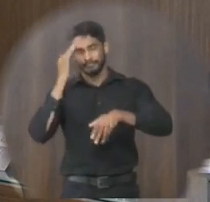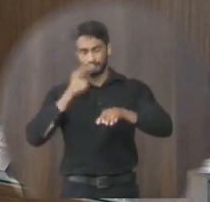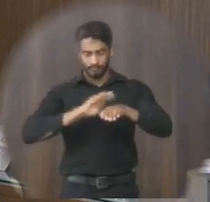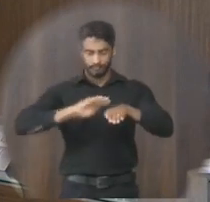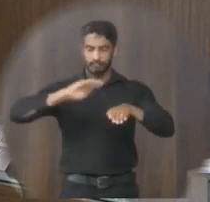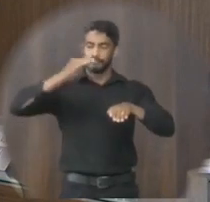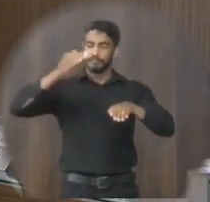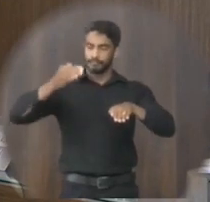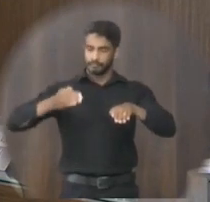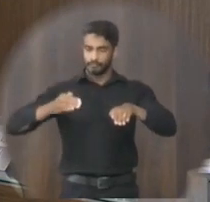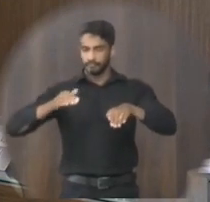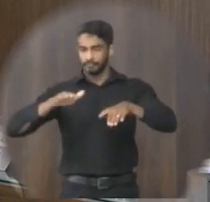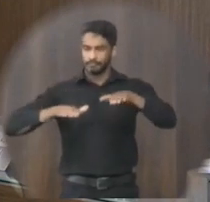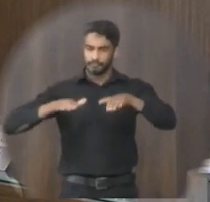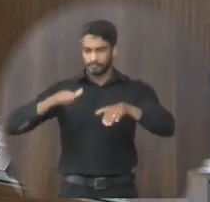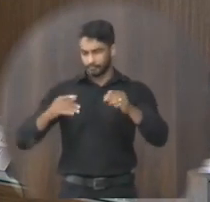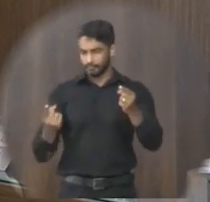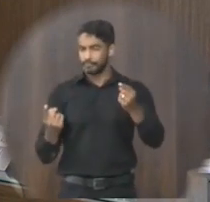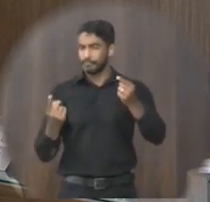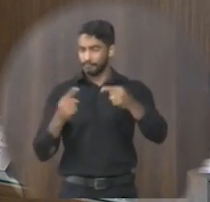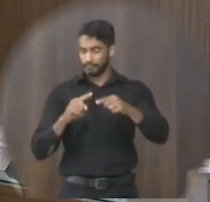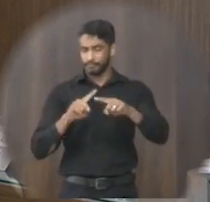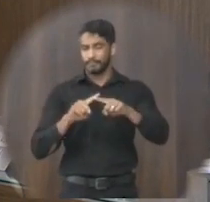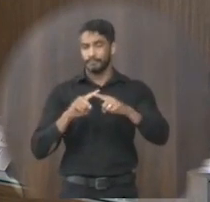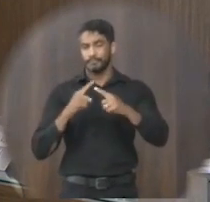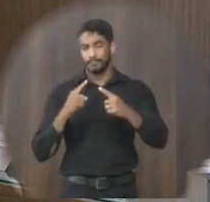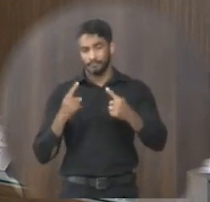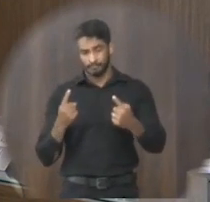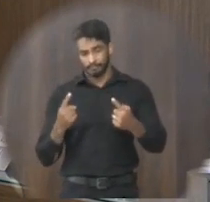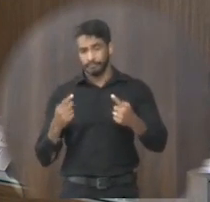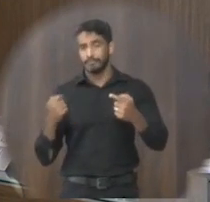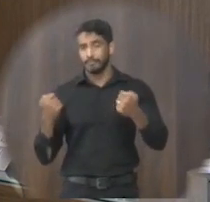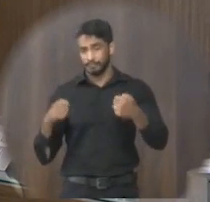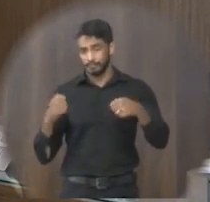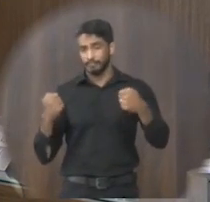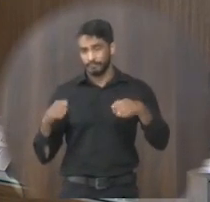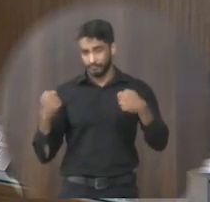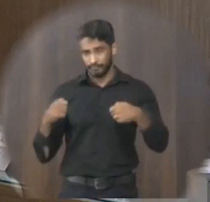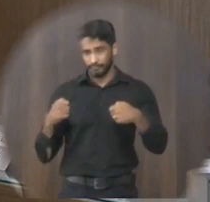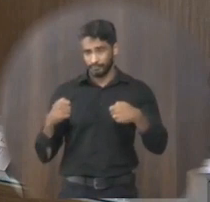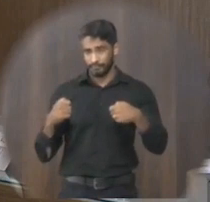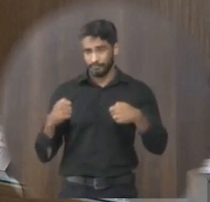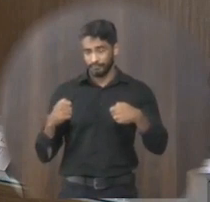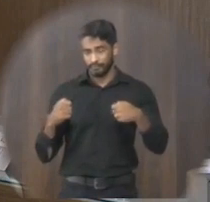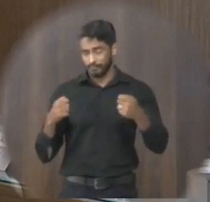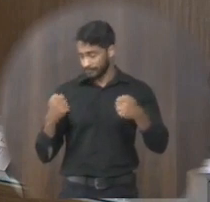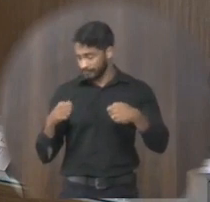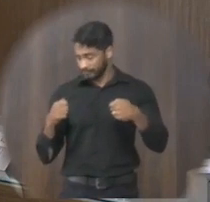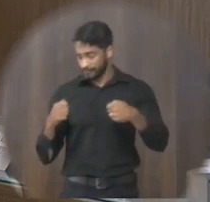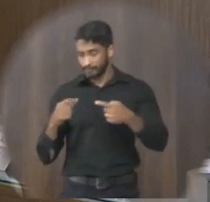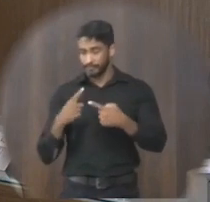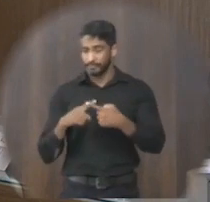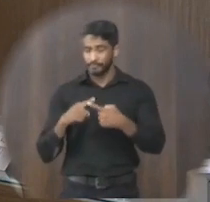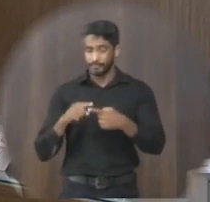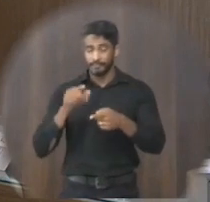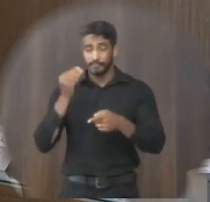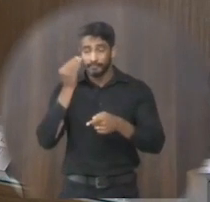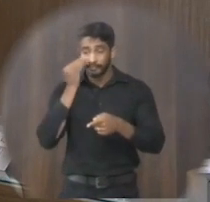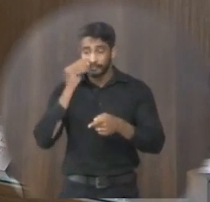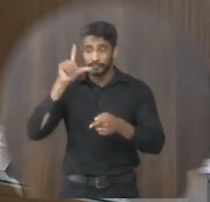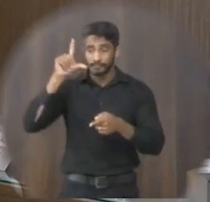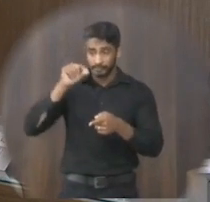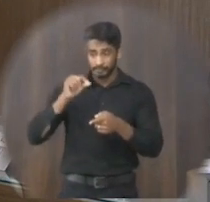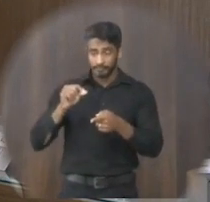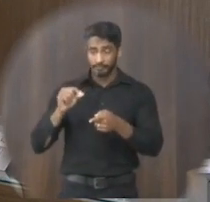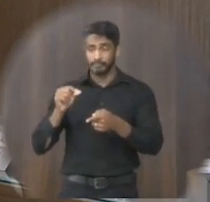muita gente é contra o quebra-mola mas é um mal necessário um mal necessário para tentar diminuir o excesso